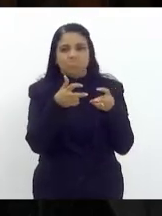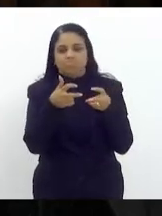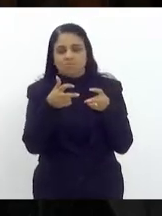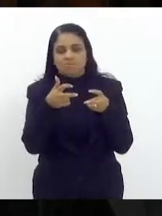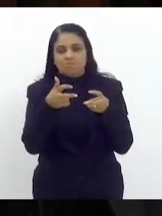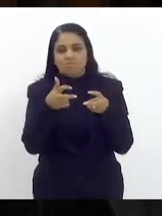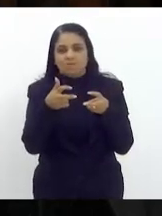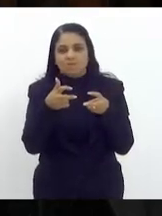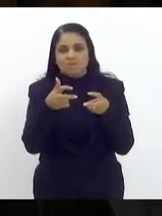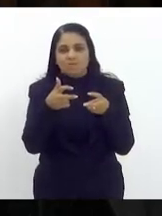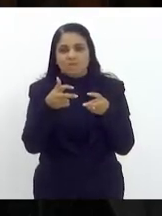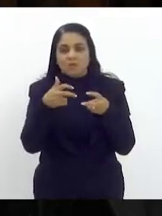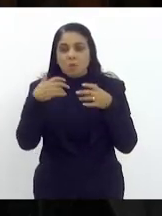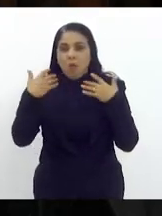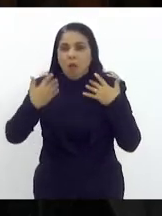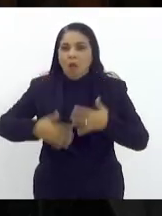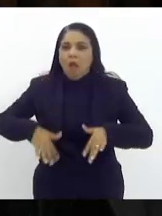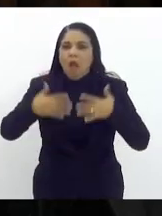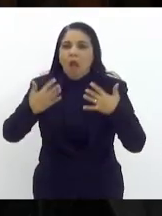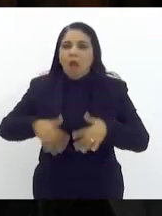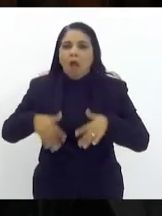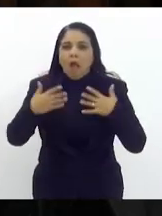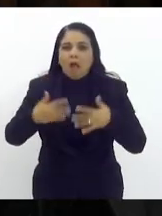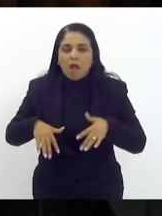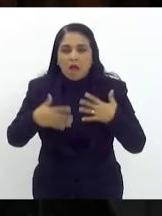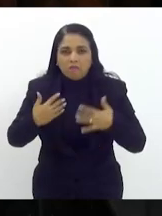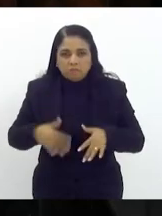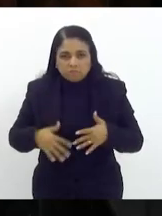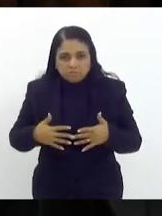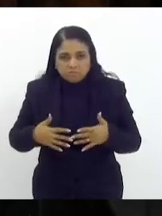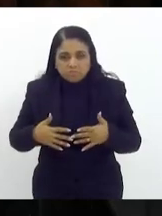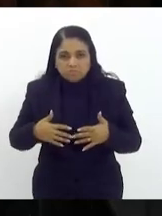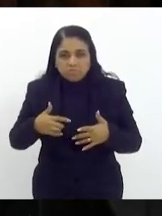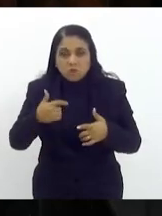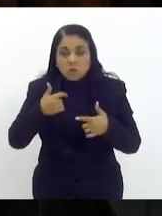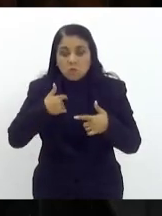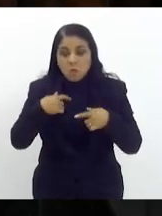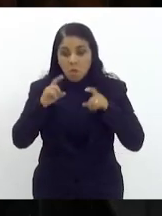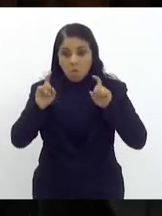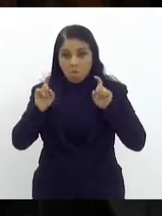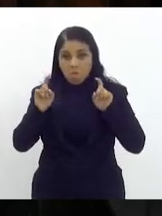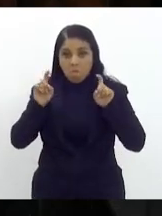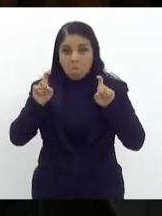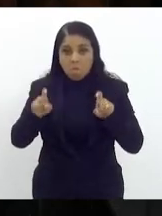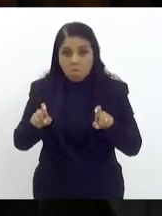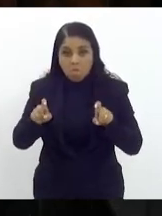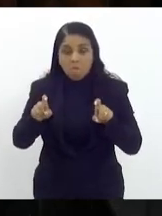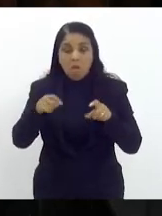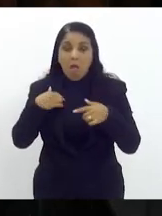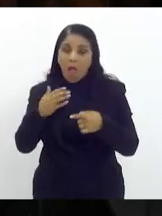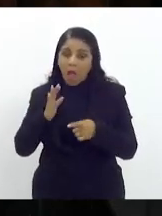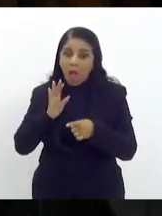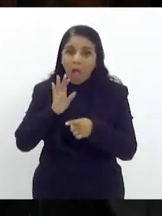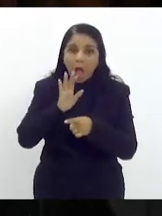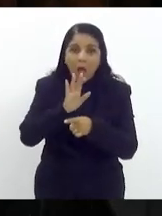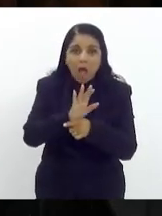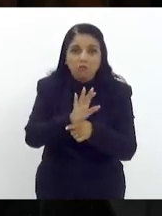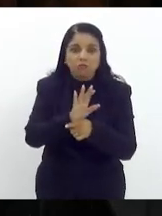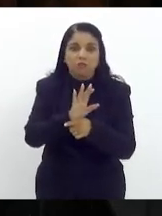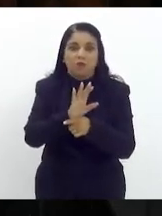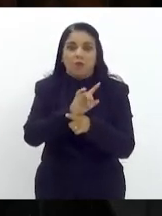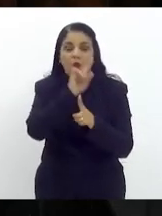apavorado apavorado o meu mandato se eu puder colaborar tem um único